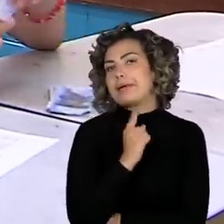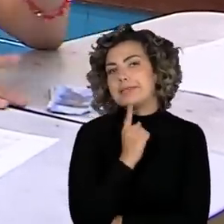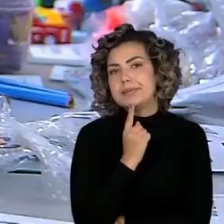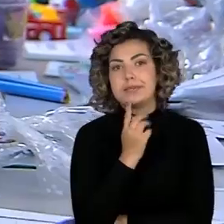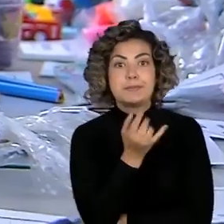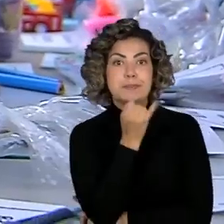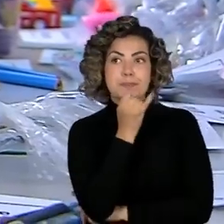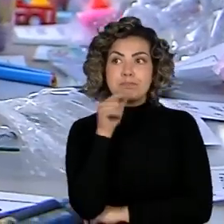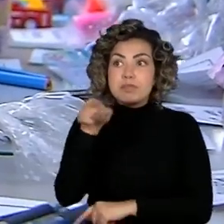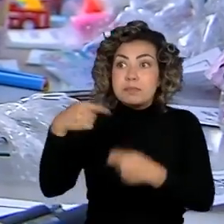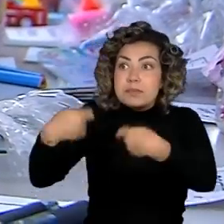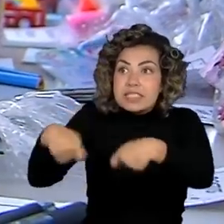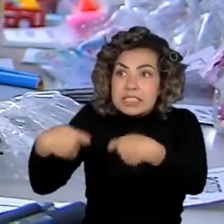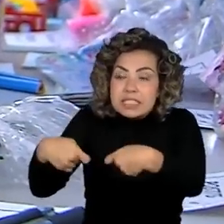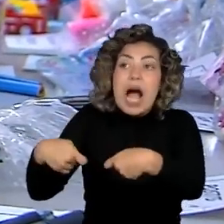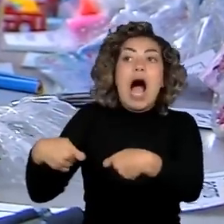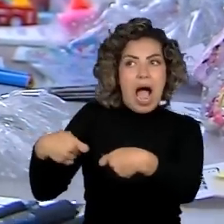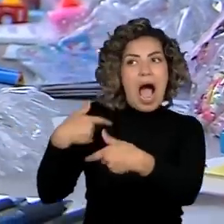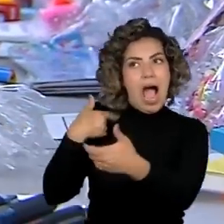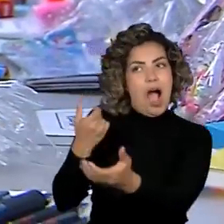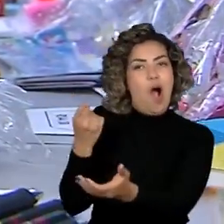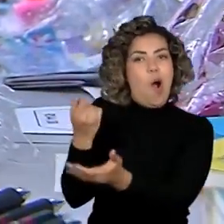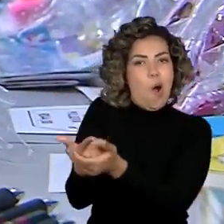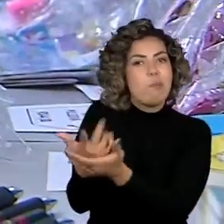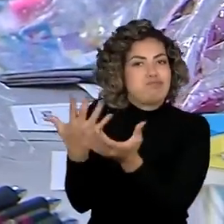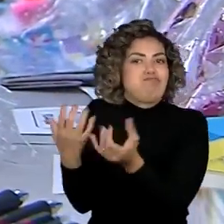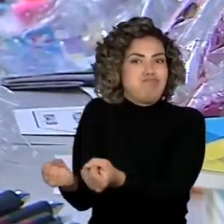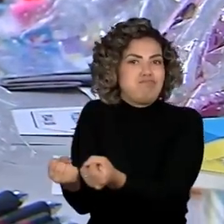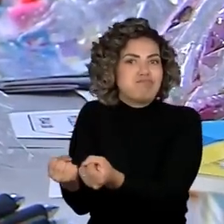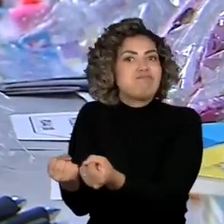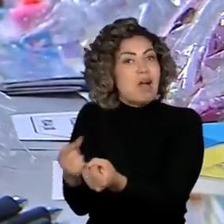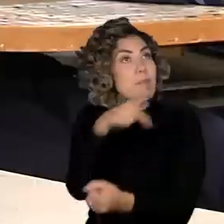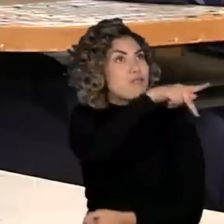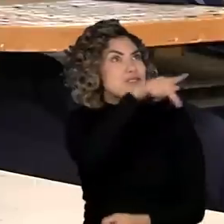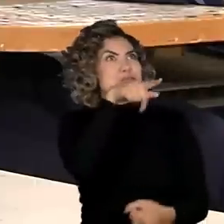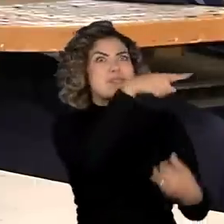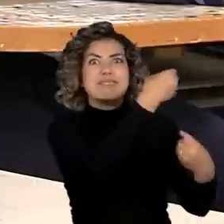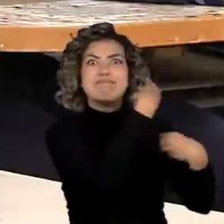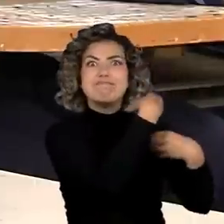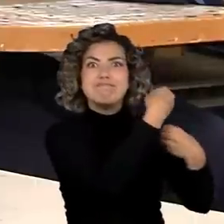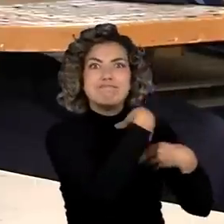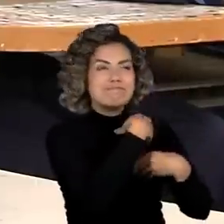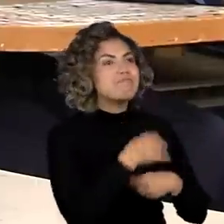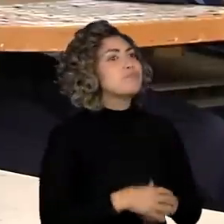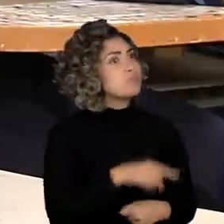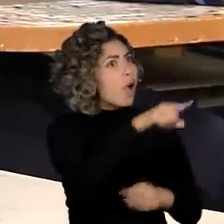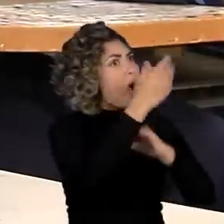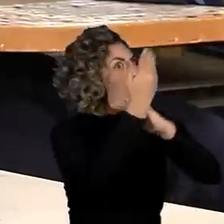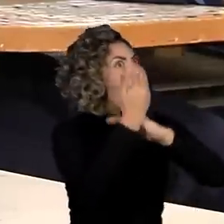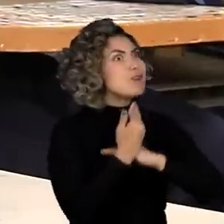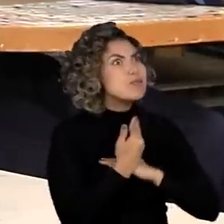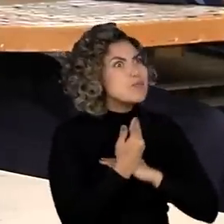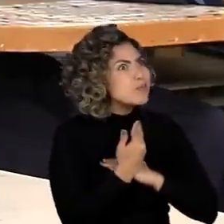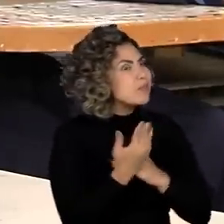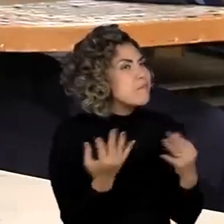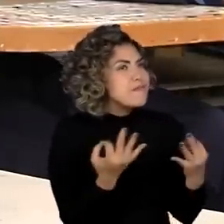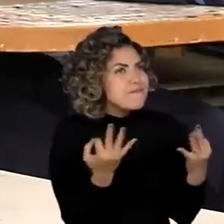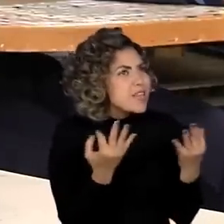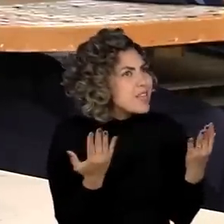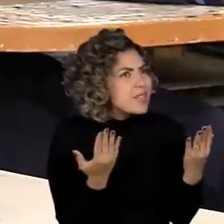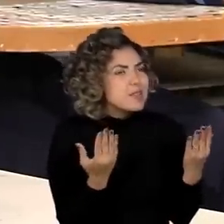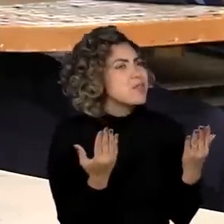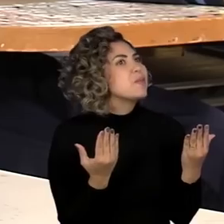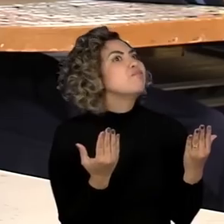comprar o que é necessário. E isso eu aprendi com a minha pro. Me ajuda muito, que aí dá pra eu